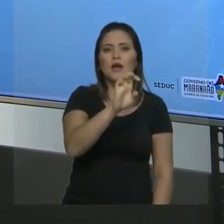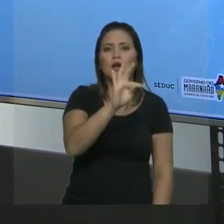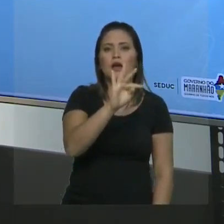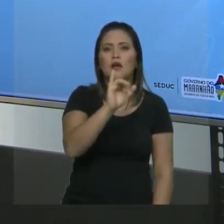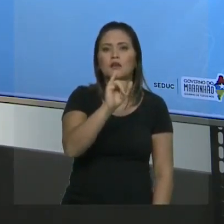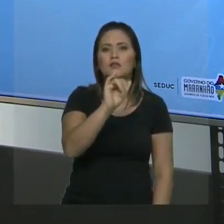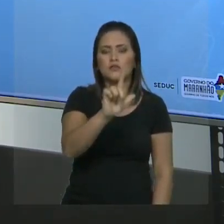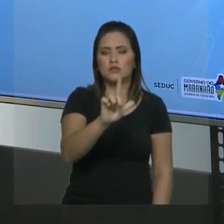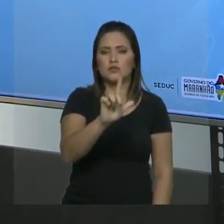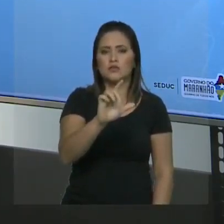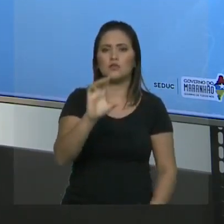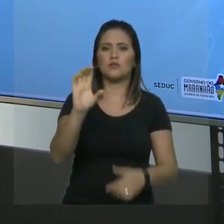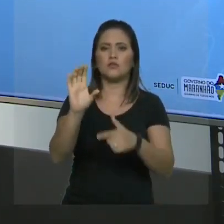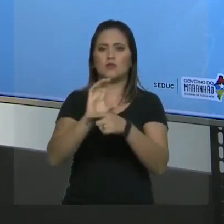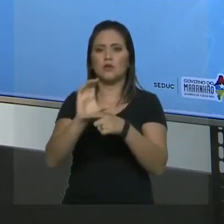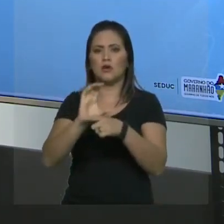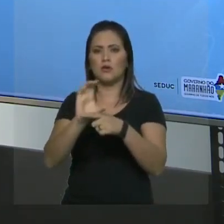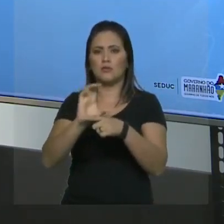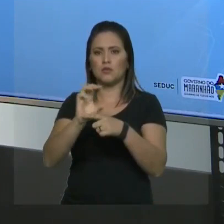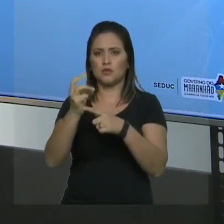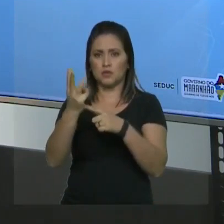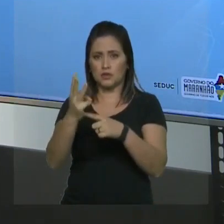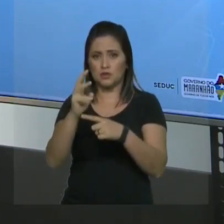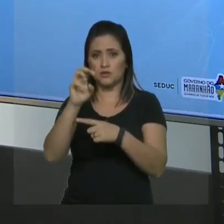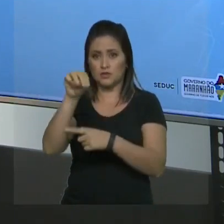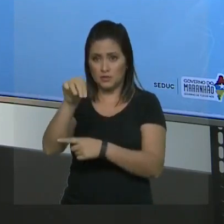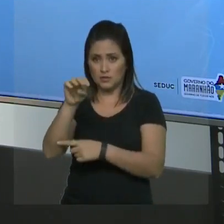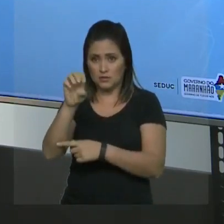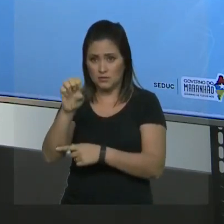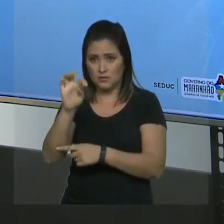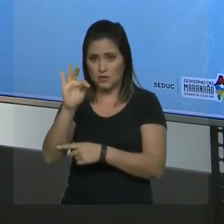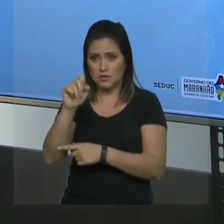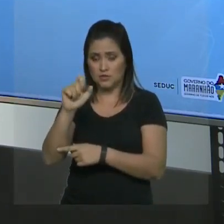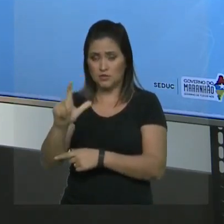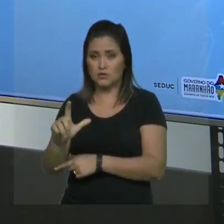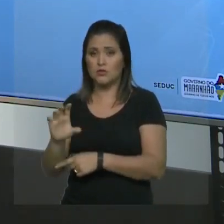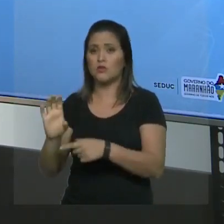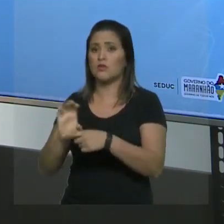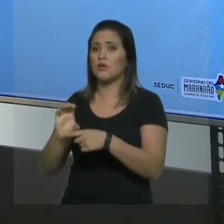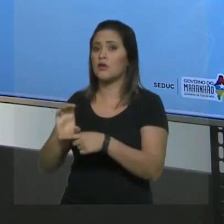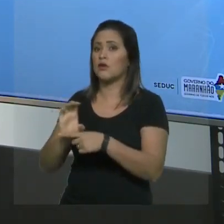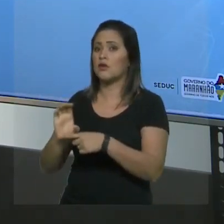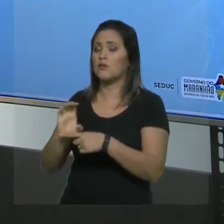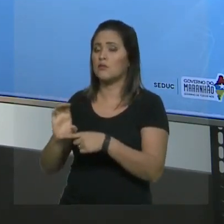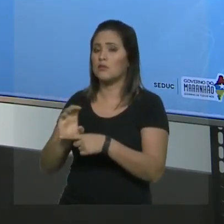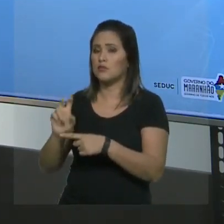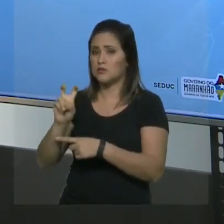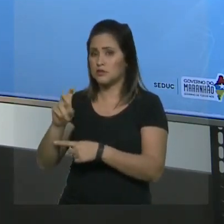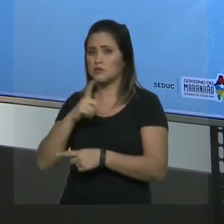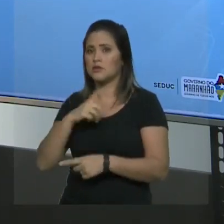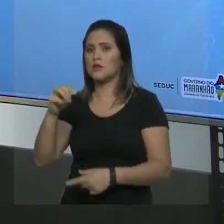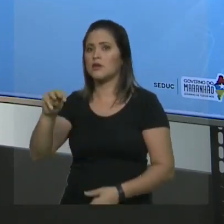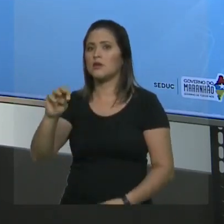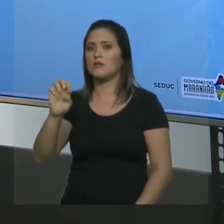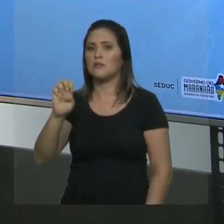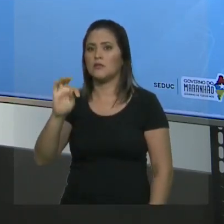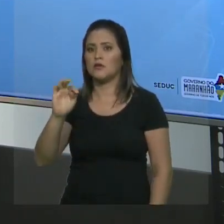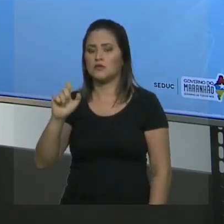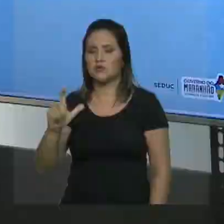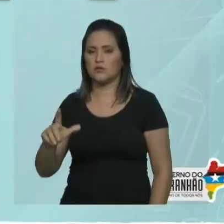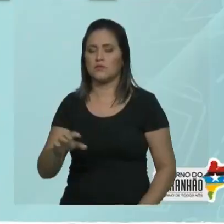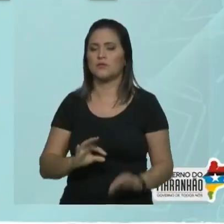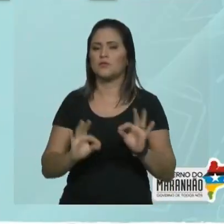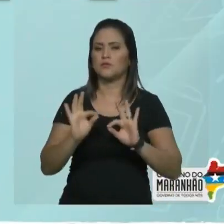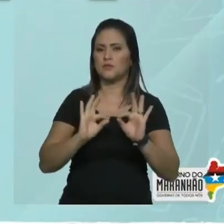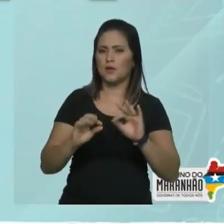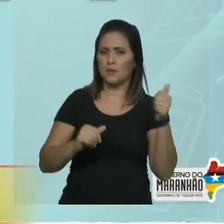carbono 3 tem um metil. E no carbono 5 também tem um radical metil. Seguindo a ordem alfabética, quem vem primeiro, o radical etil.